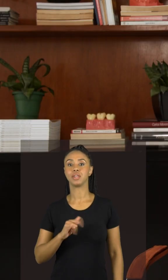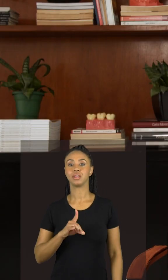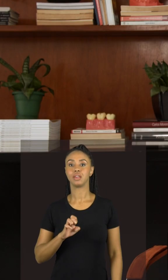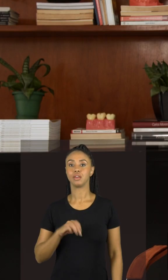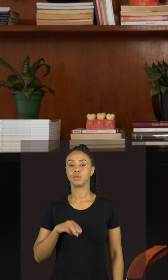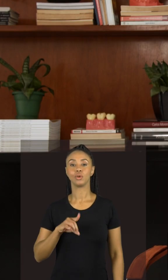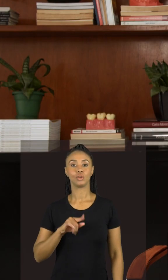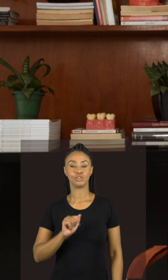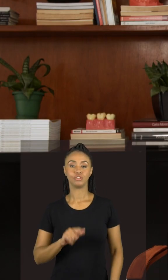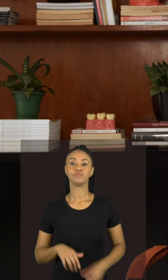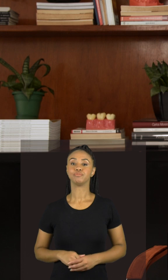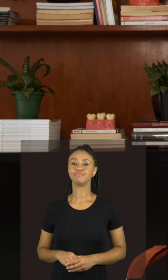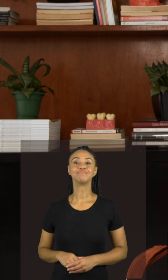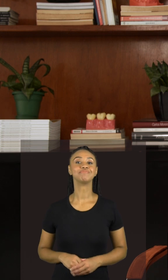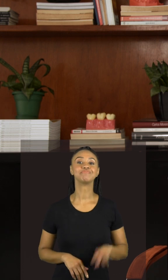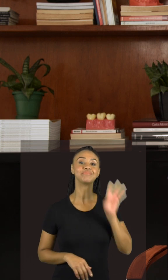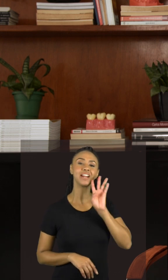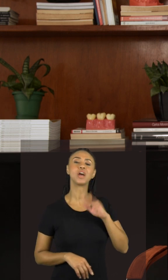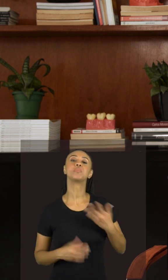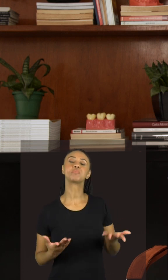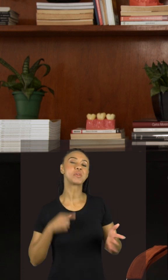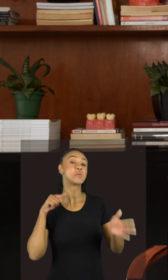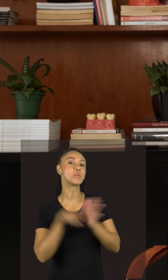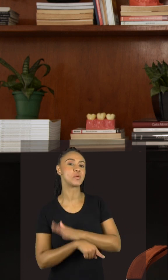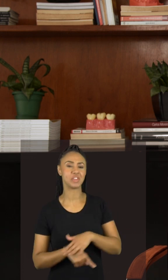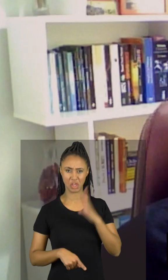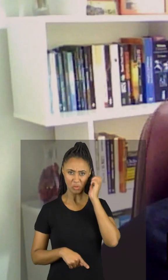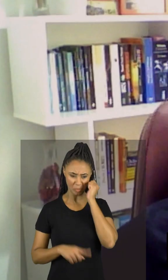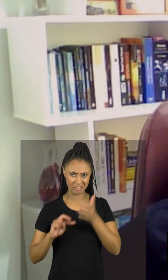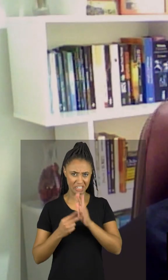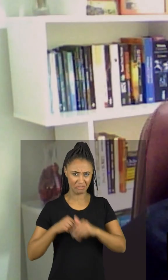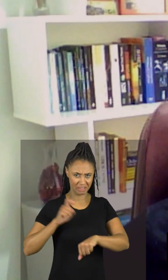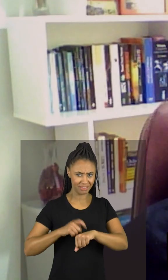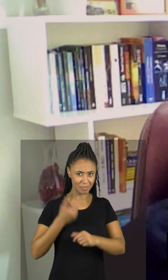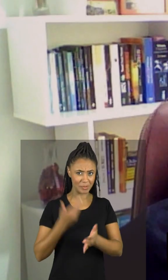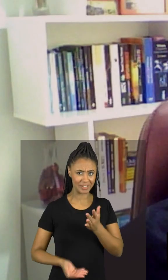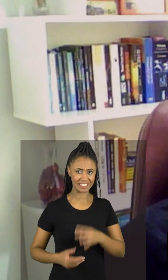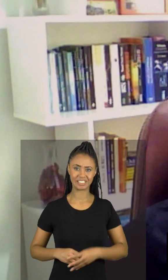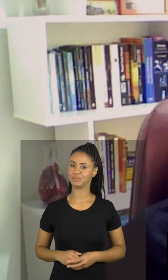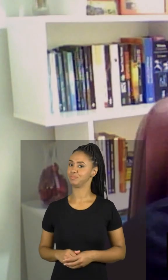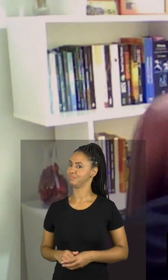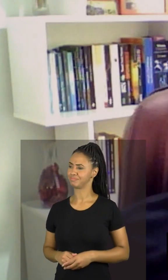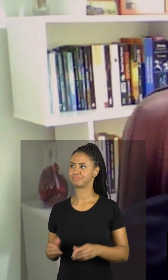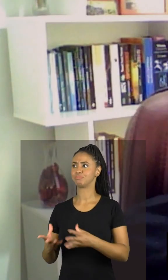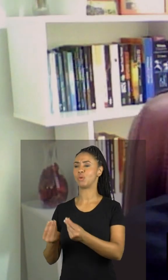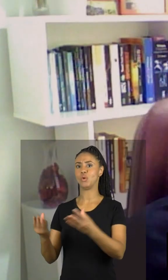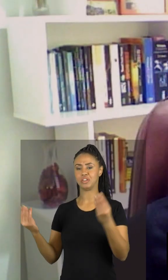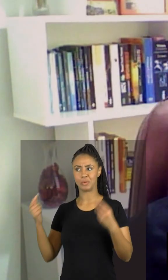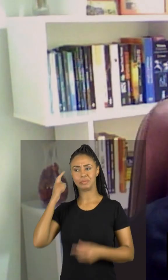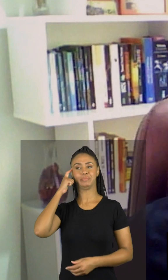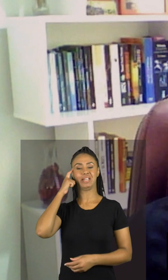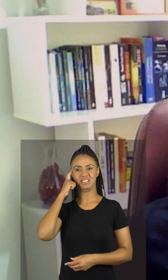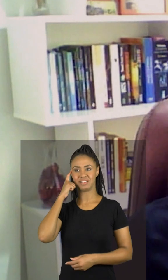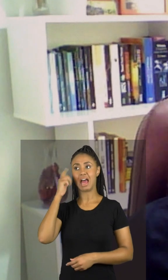conversa, eu vou te perguntar, dormir é perda de tempo ou já é, Jefferson? Muita gente acha que dormir é perda de tempo,